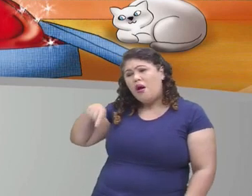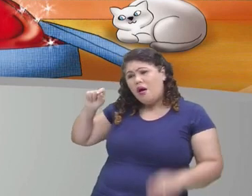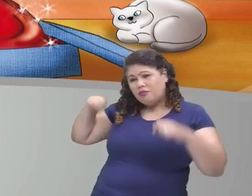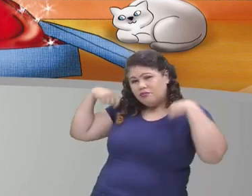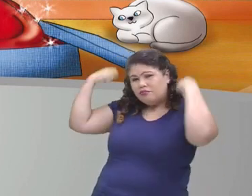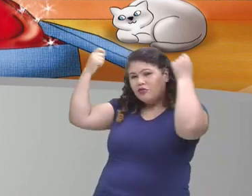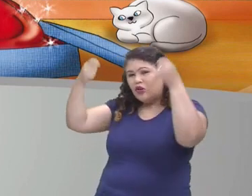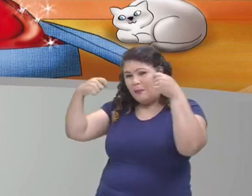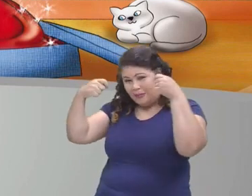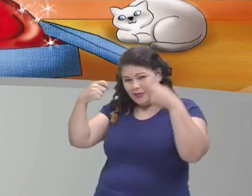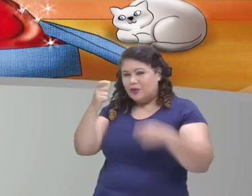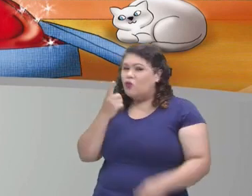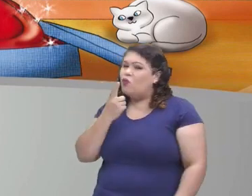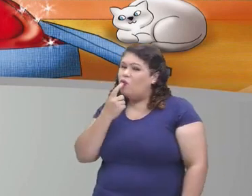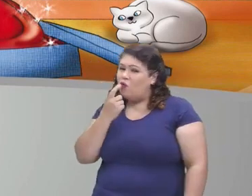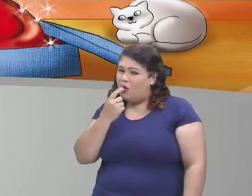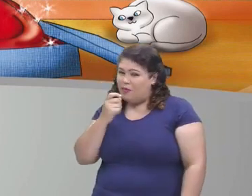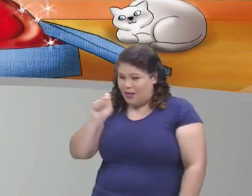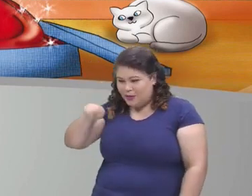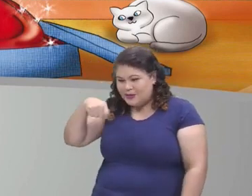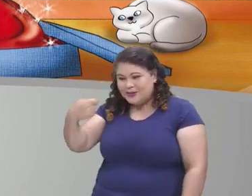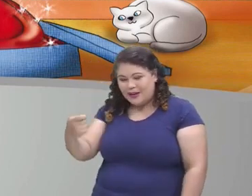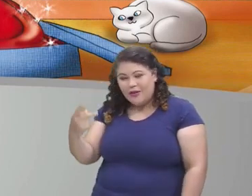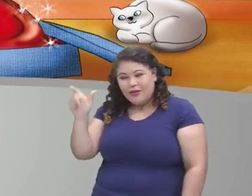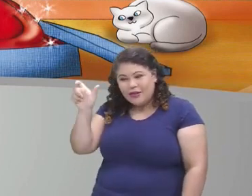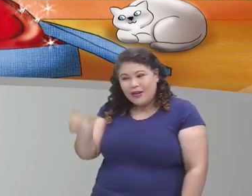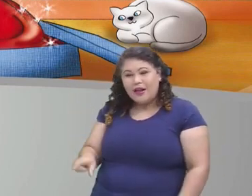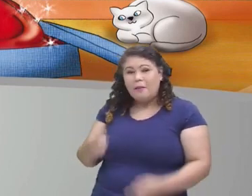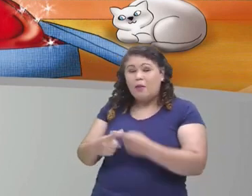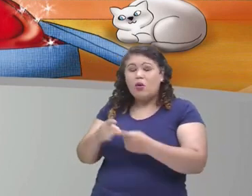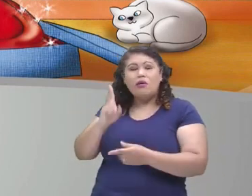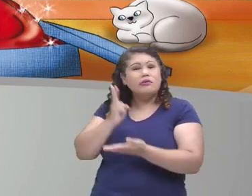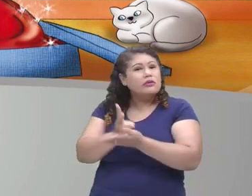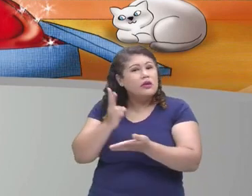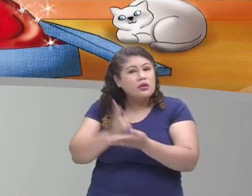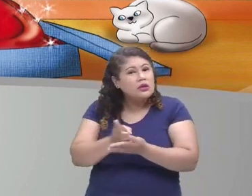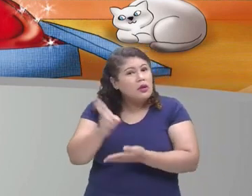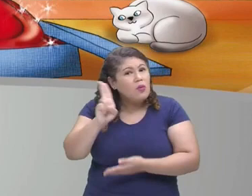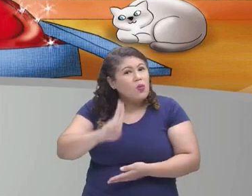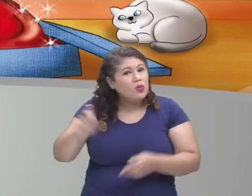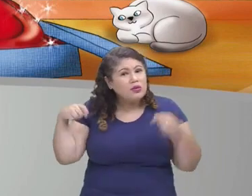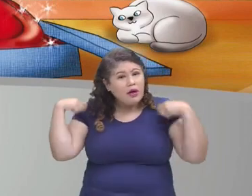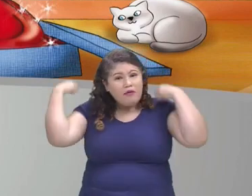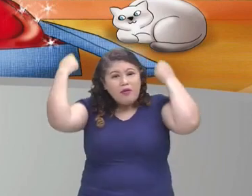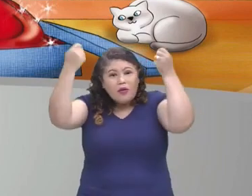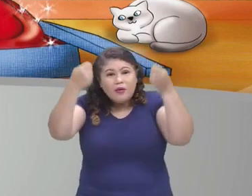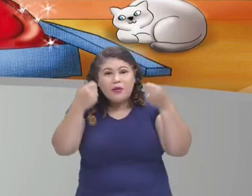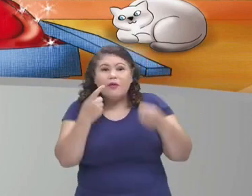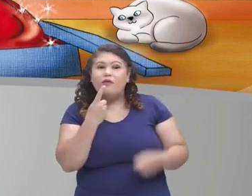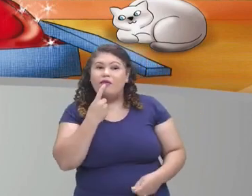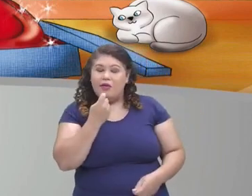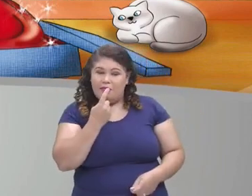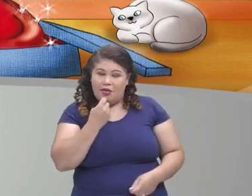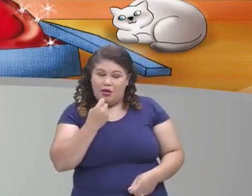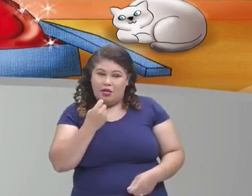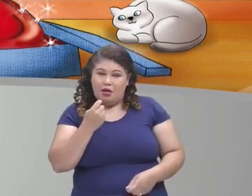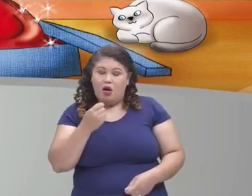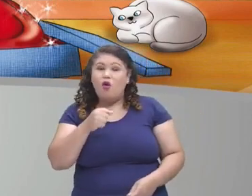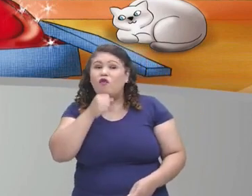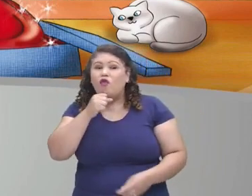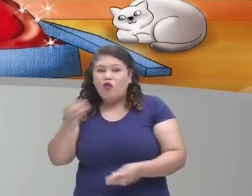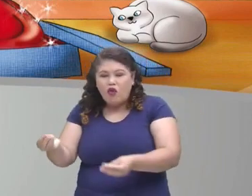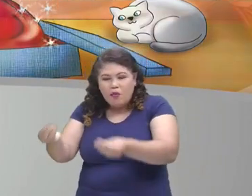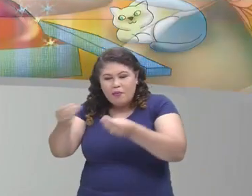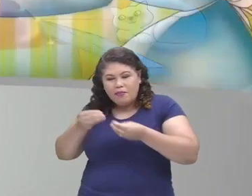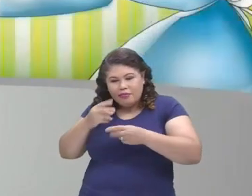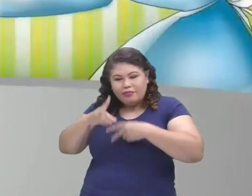porque ela sempre usava uma capa vermelha que a sua avó havia lhe dado de presente. E agora,